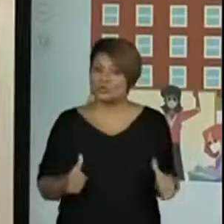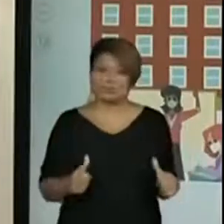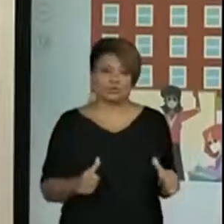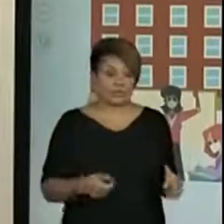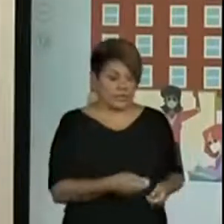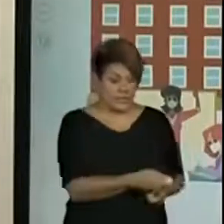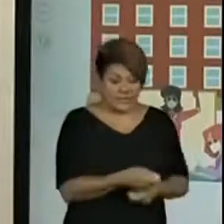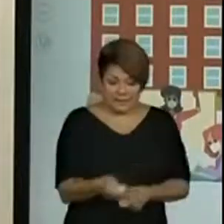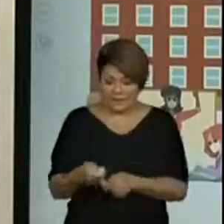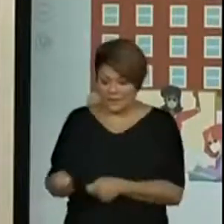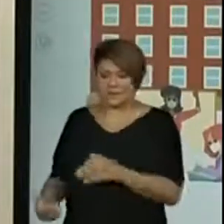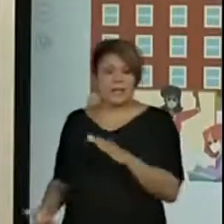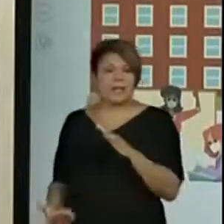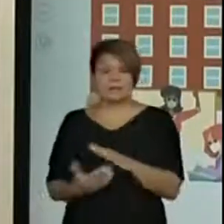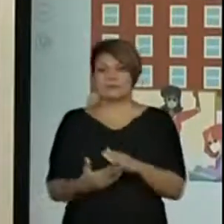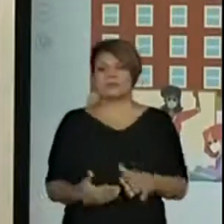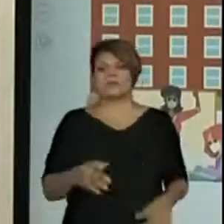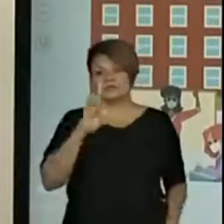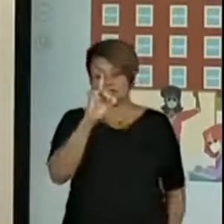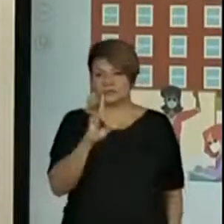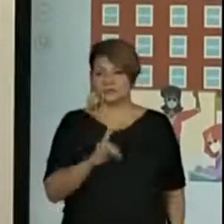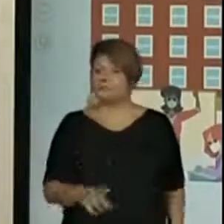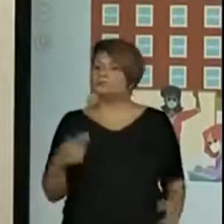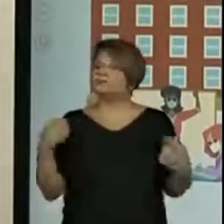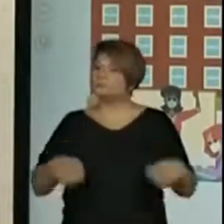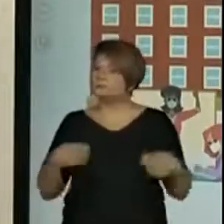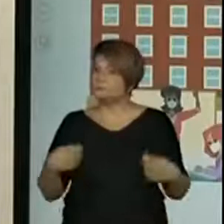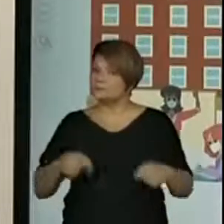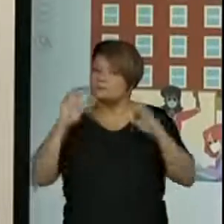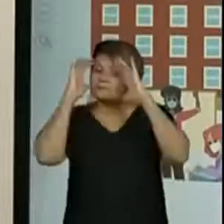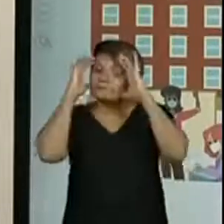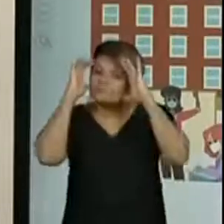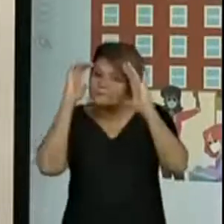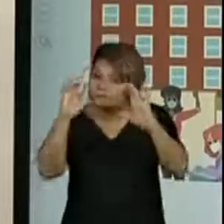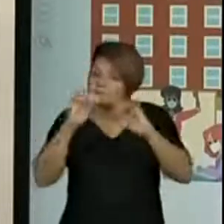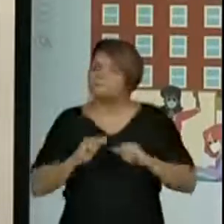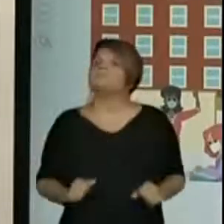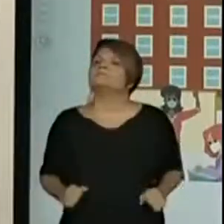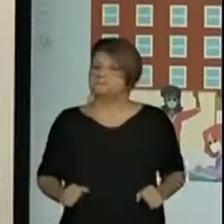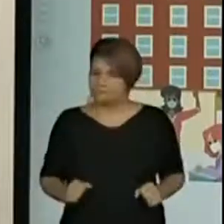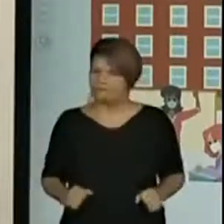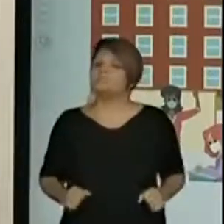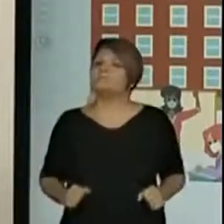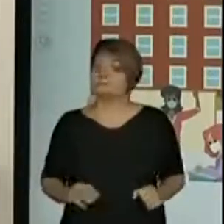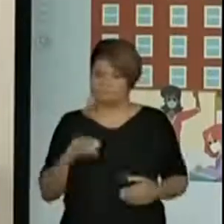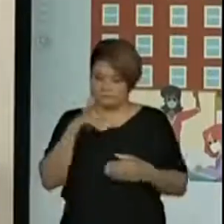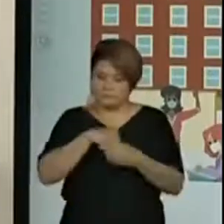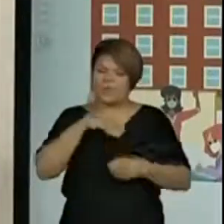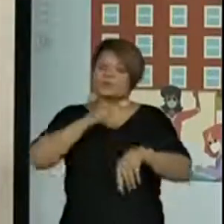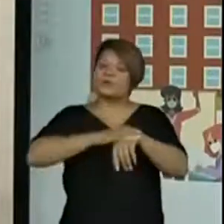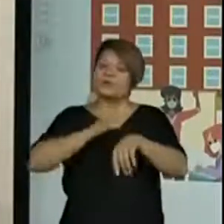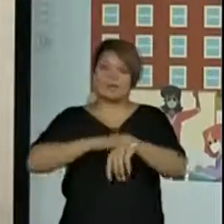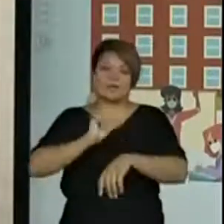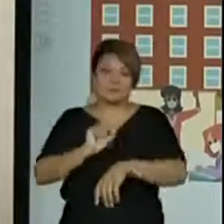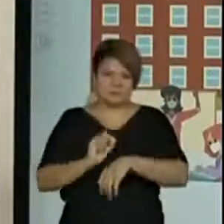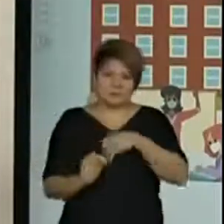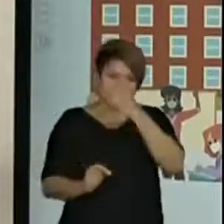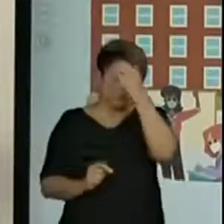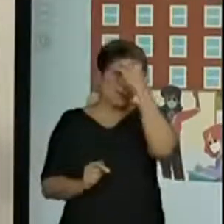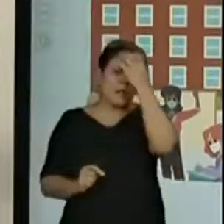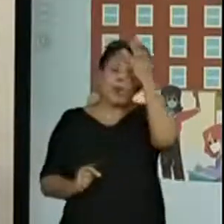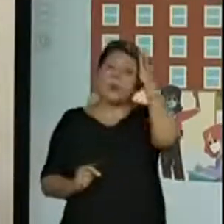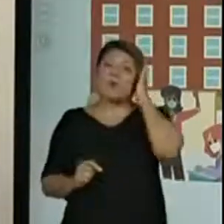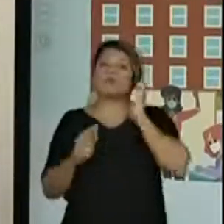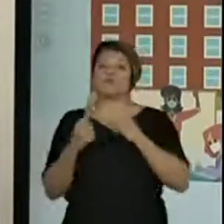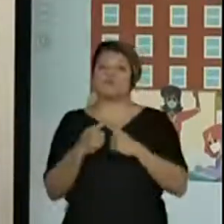limpeza ao diretor da escola merece respeito dentro das suas funções porque são eles que